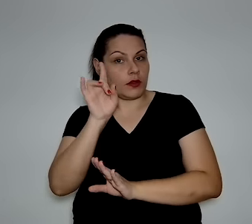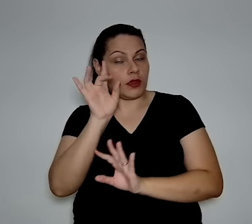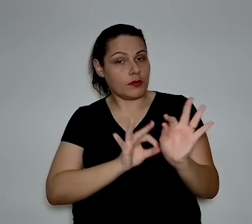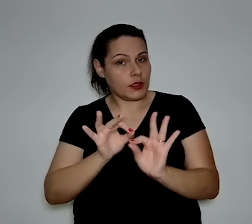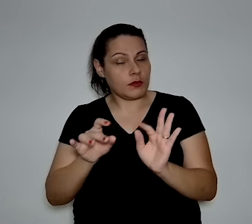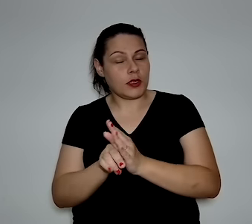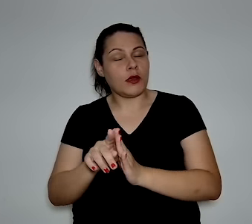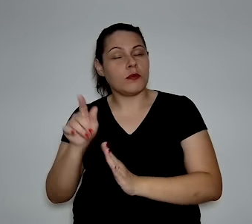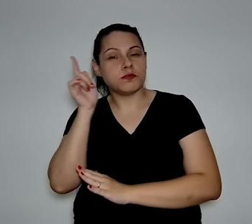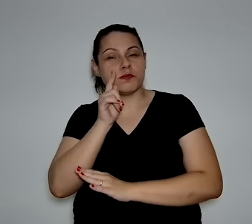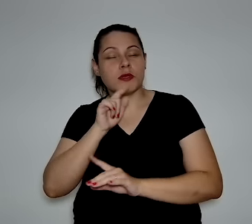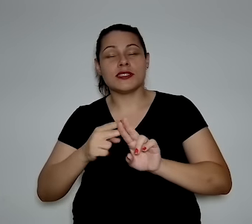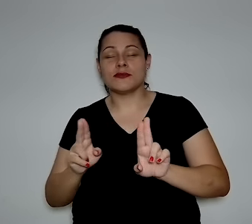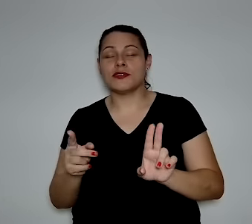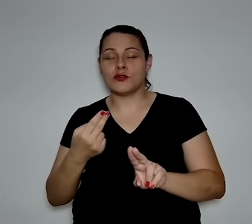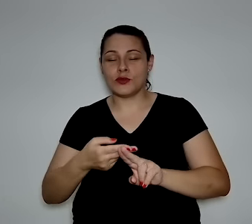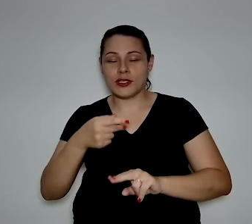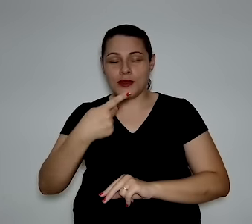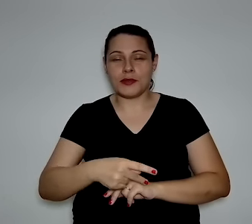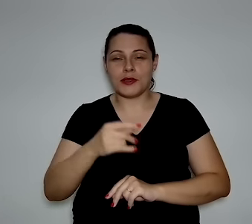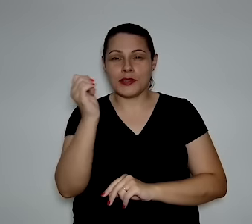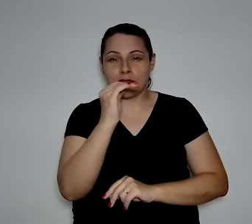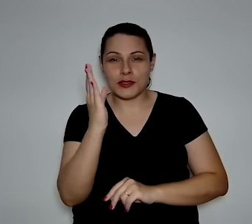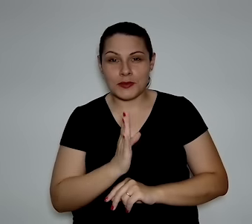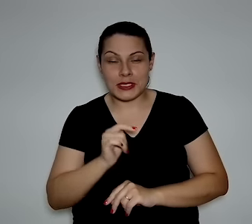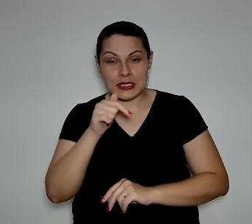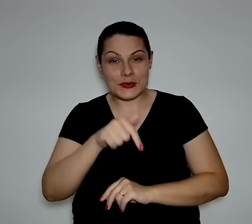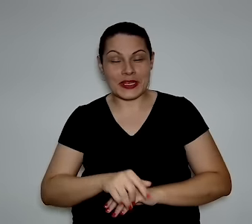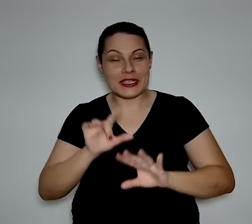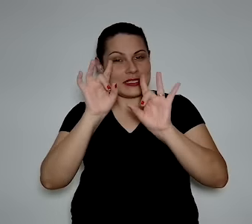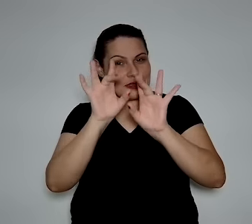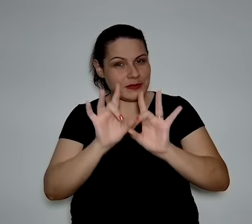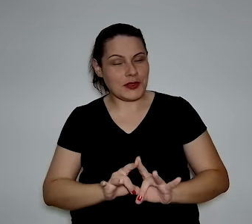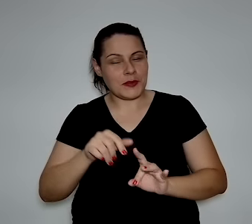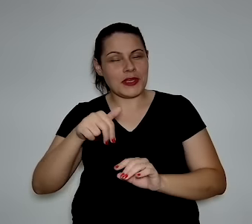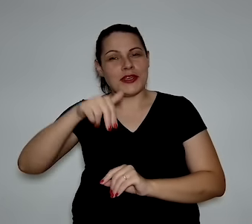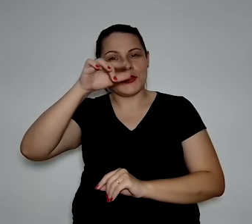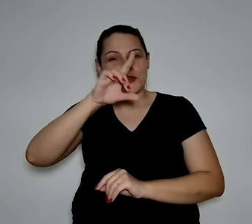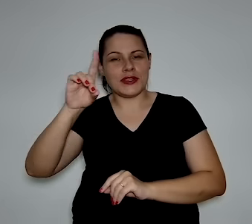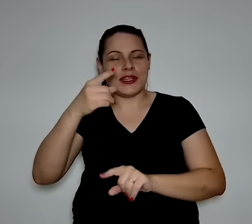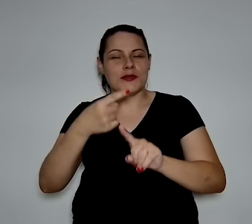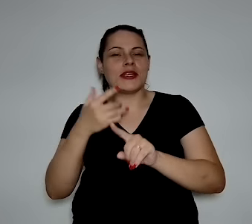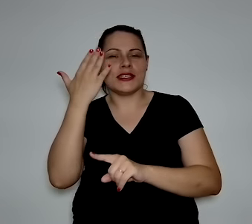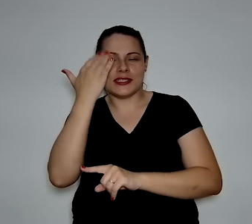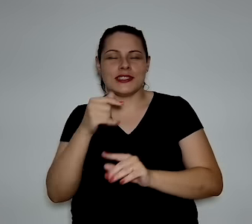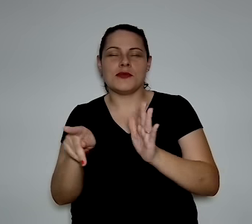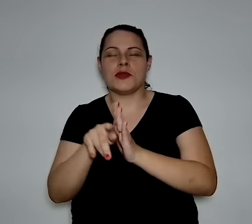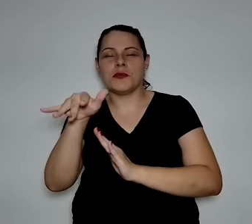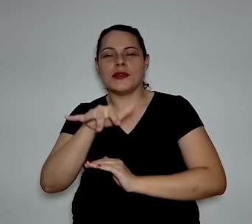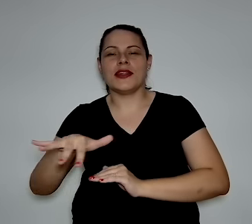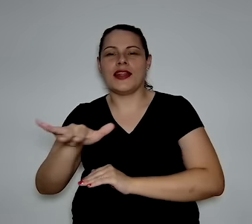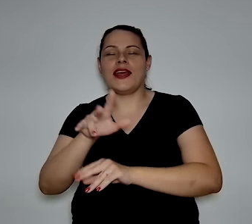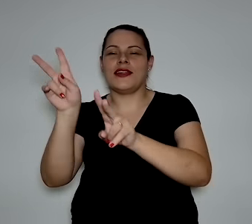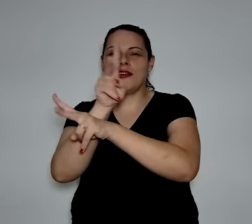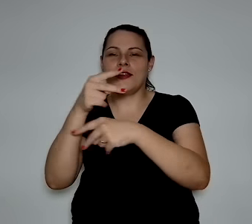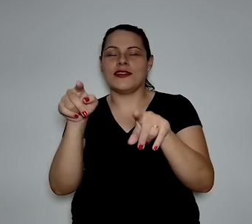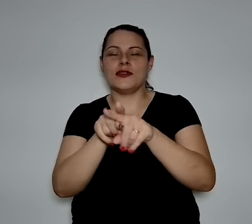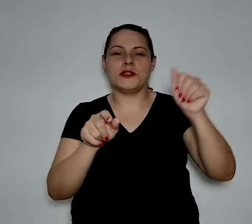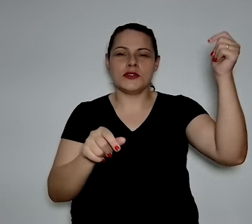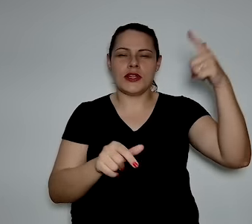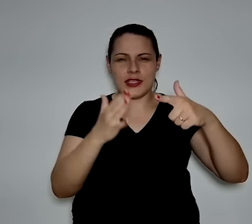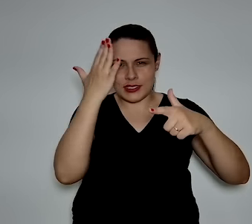programa lá dos Estados Unidos, se fosse aplicado aqui no Brasil, especialmente no Nordeste, por conta das fontes eólicas e solar,